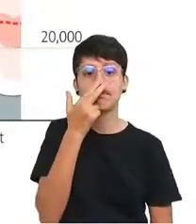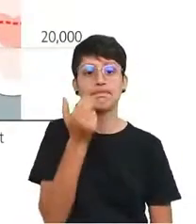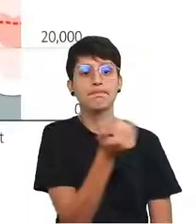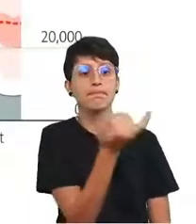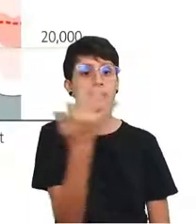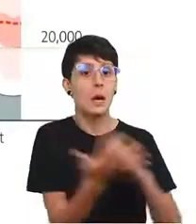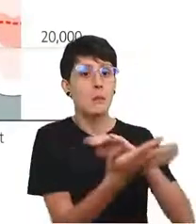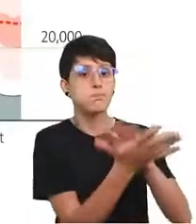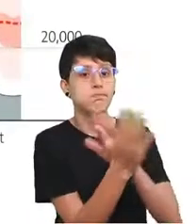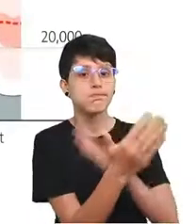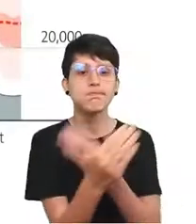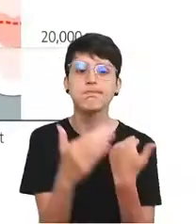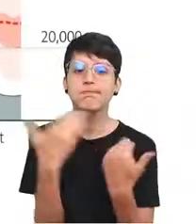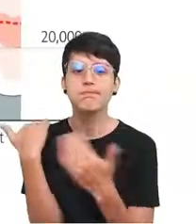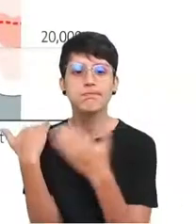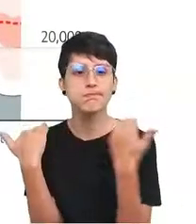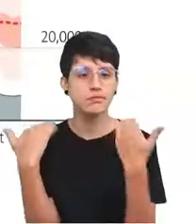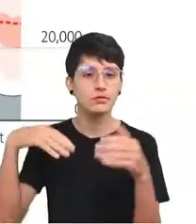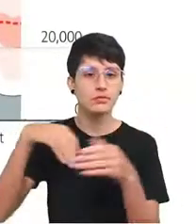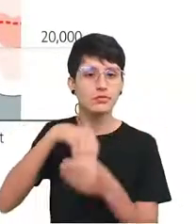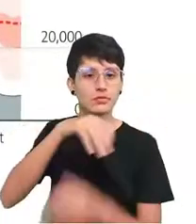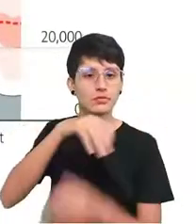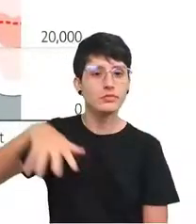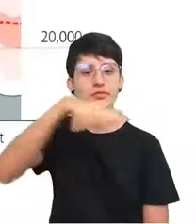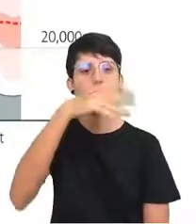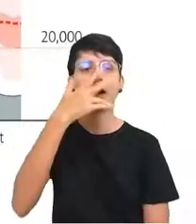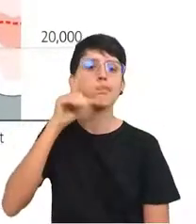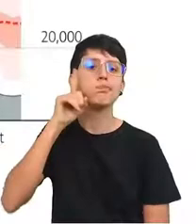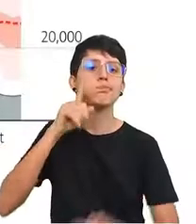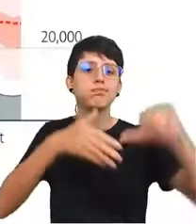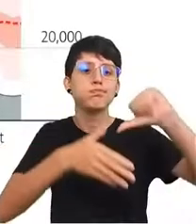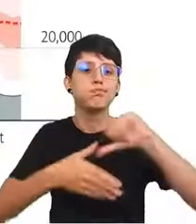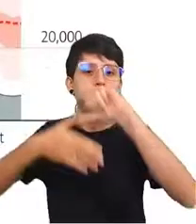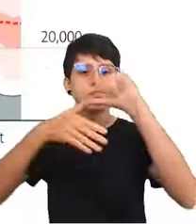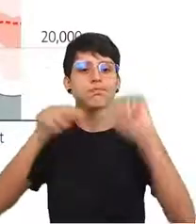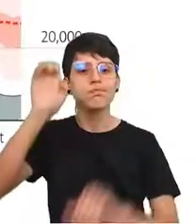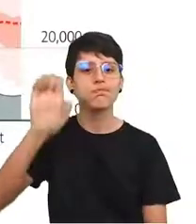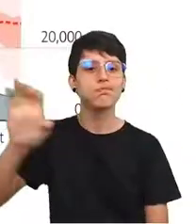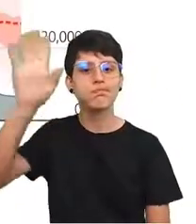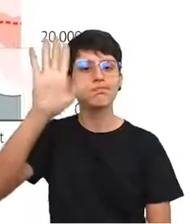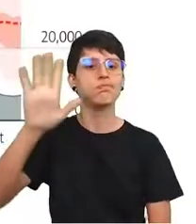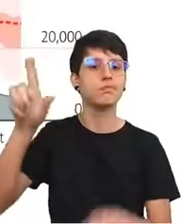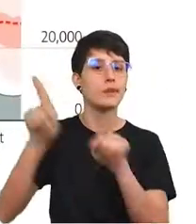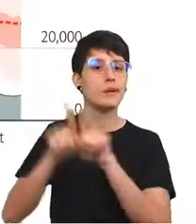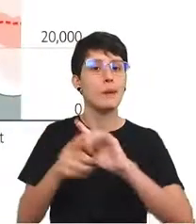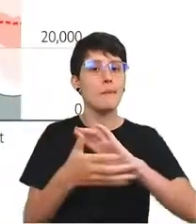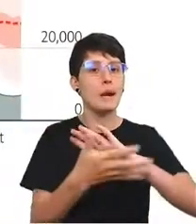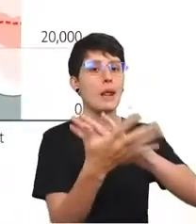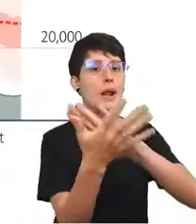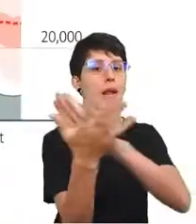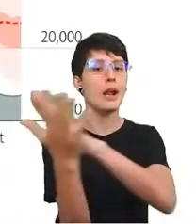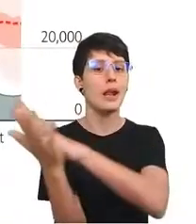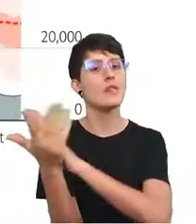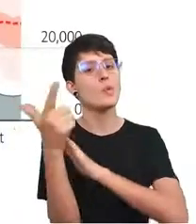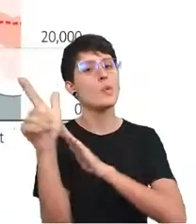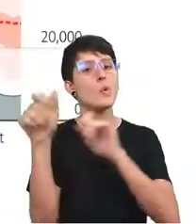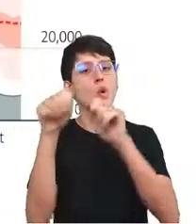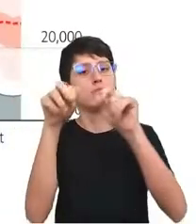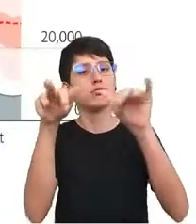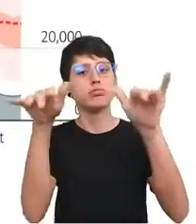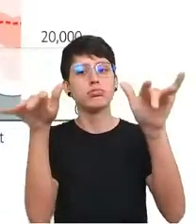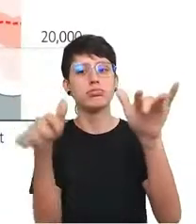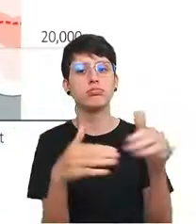número oficial de mortes foi moldado pela América do Norte, Europa, e até certo ponto o resto das Américas. Isso